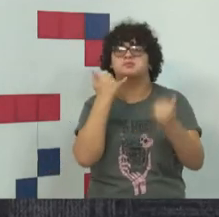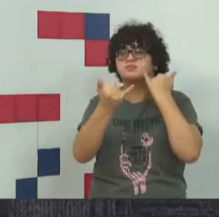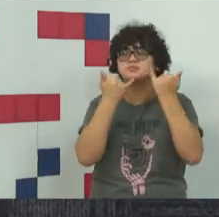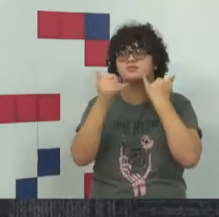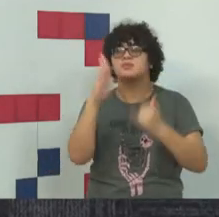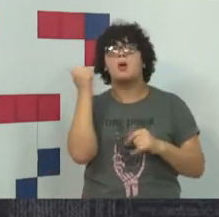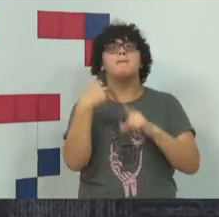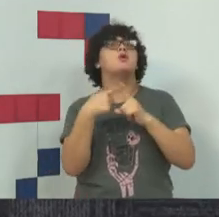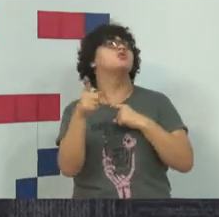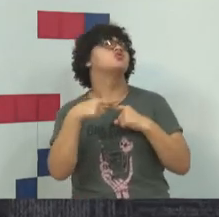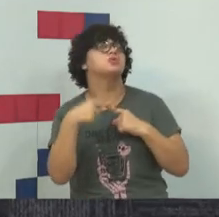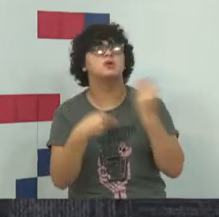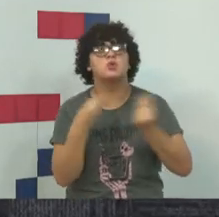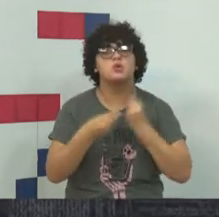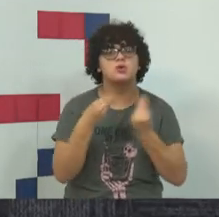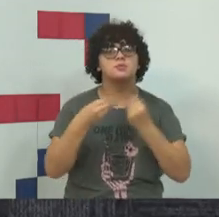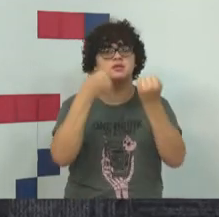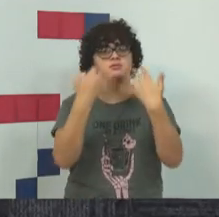restringe